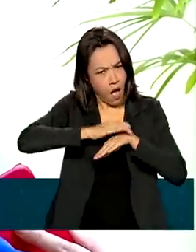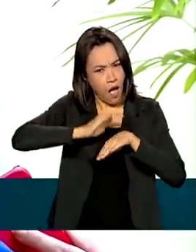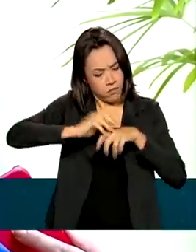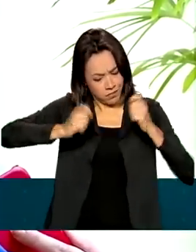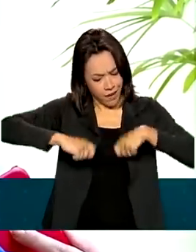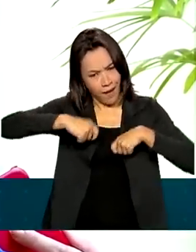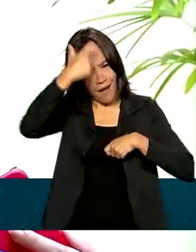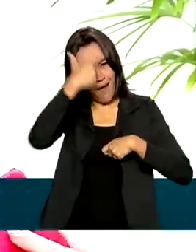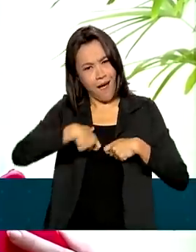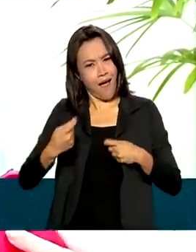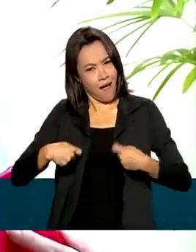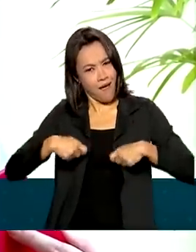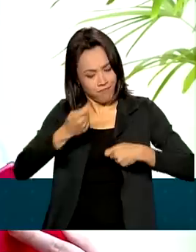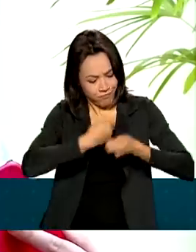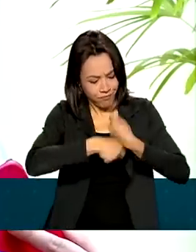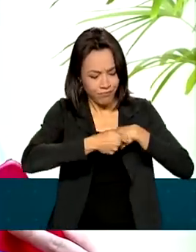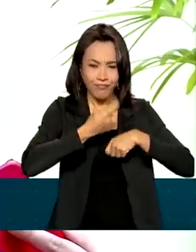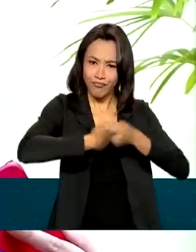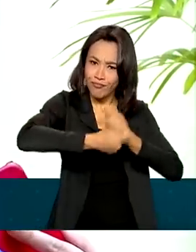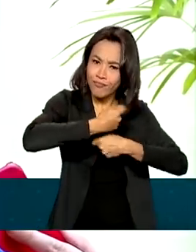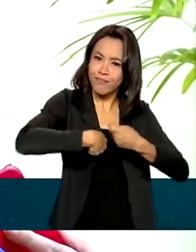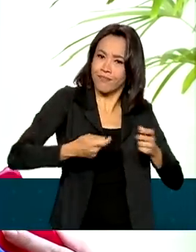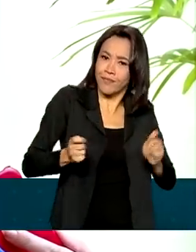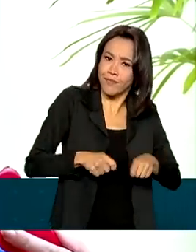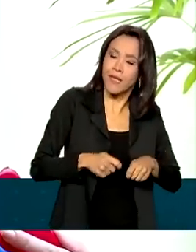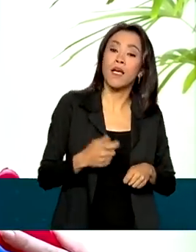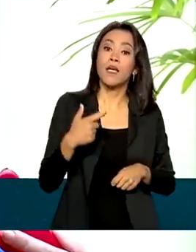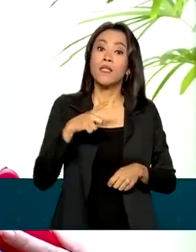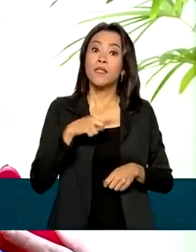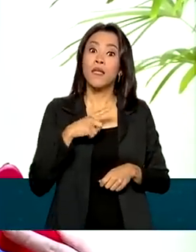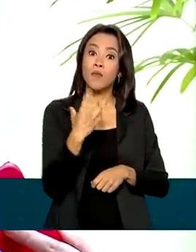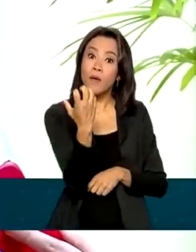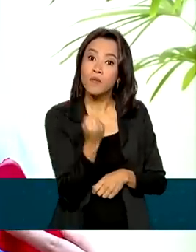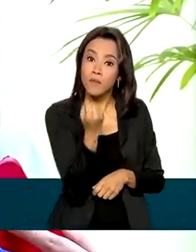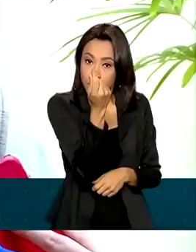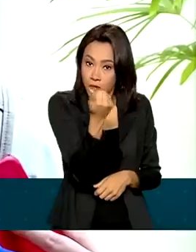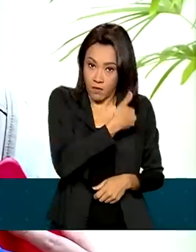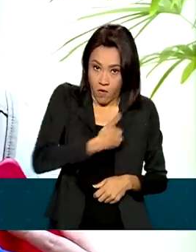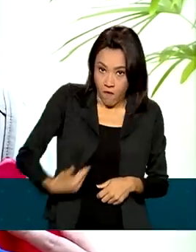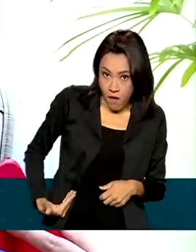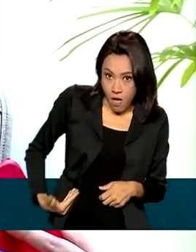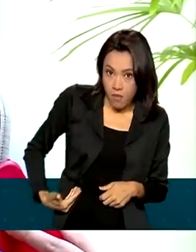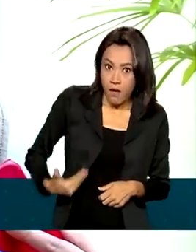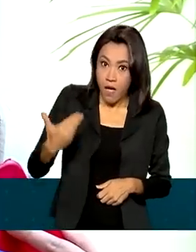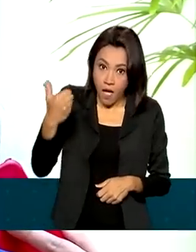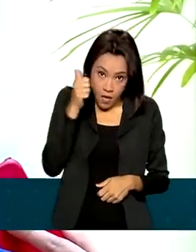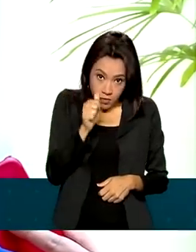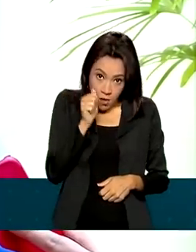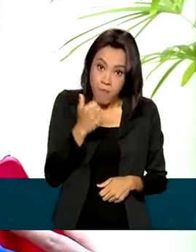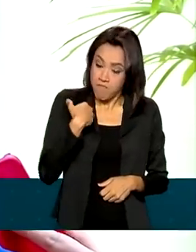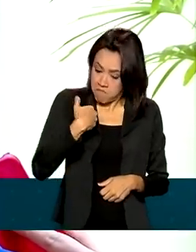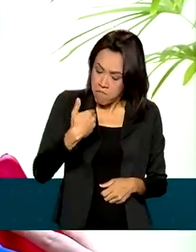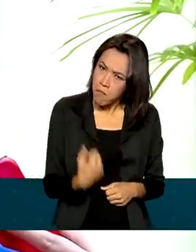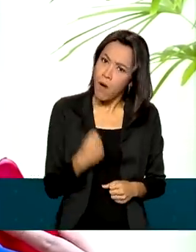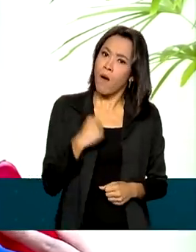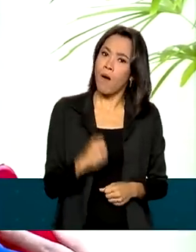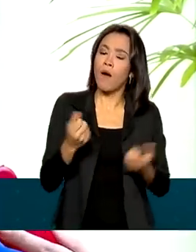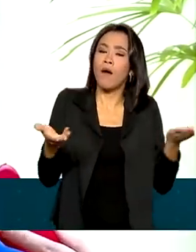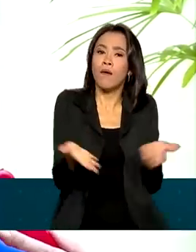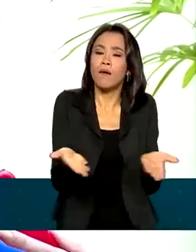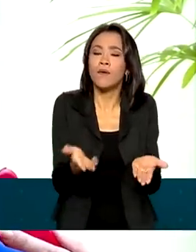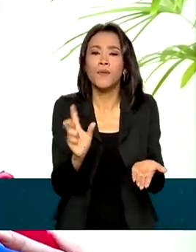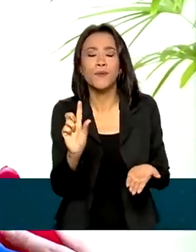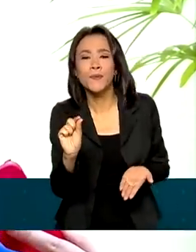Elas saibam, por exemplo, que como beneficiária do Auxílio Brasil, ela pode, hoje,